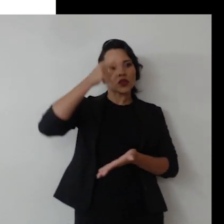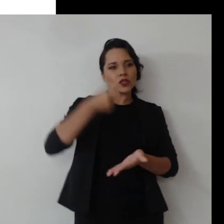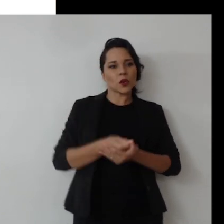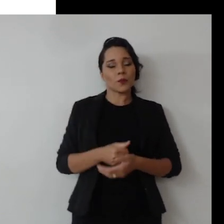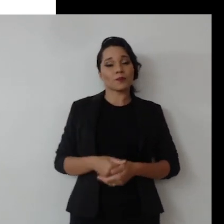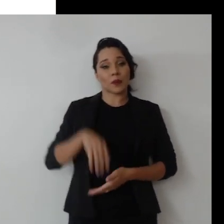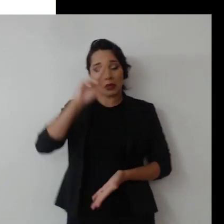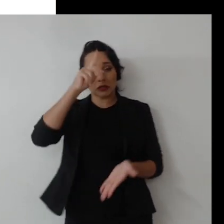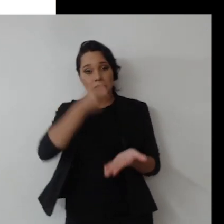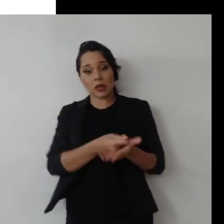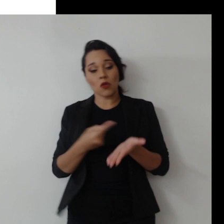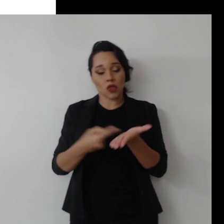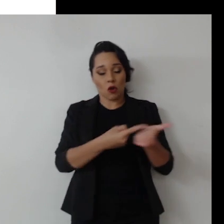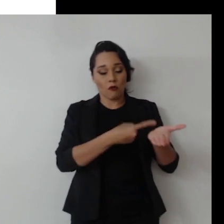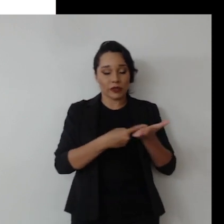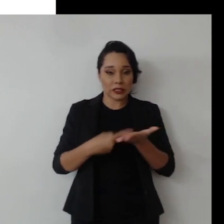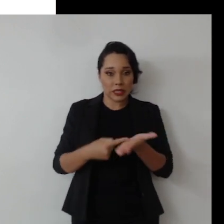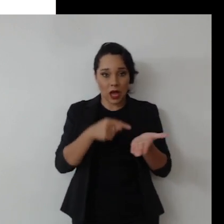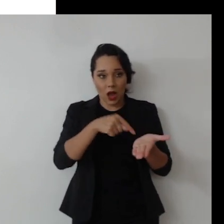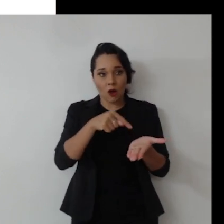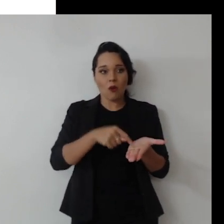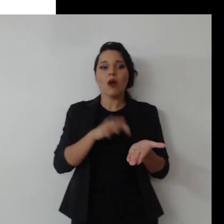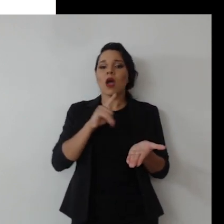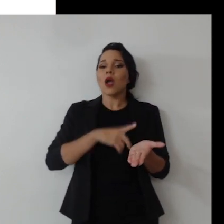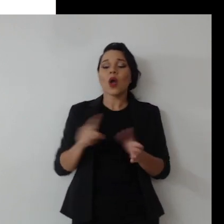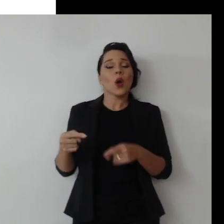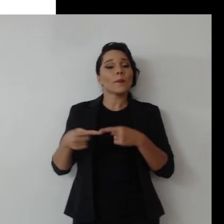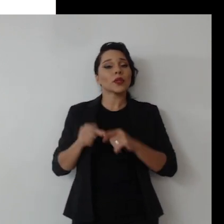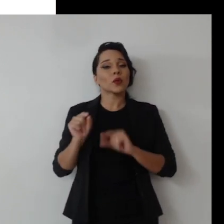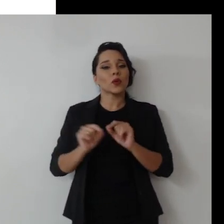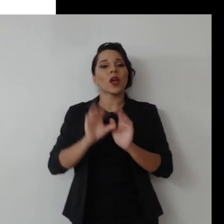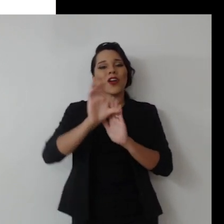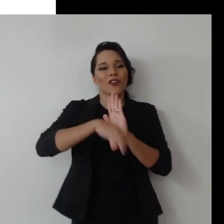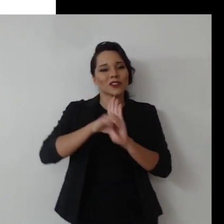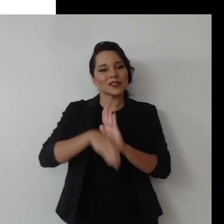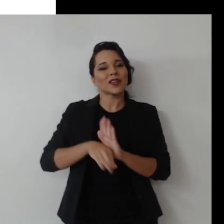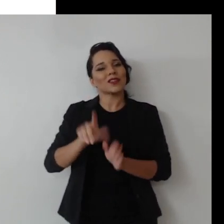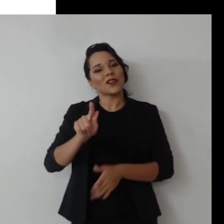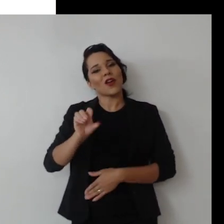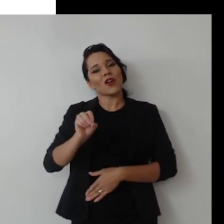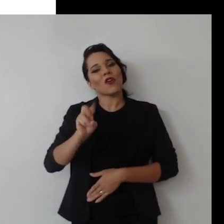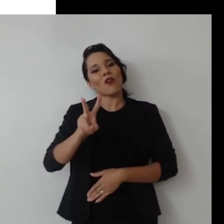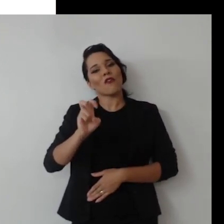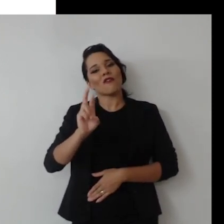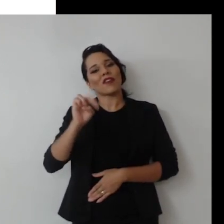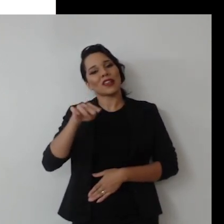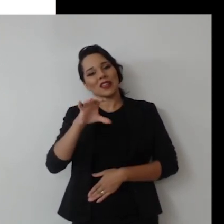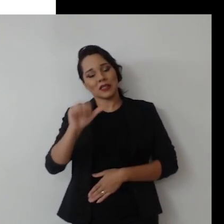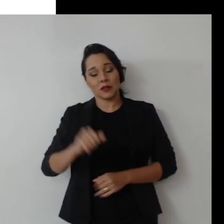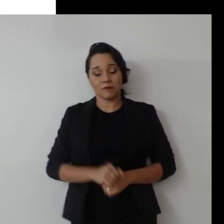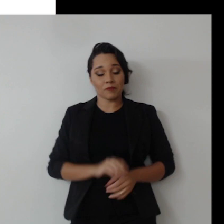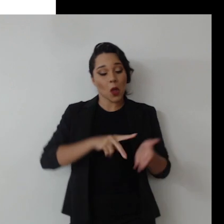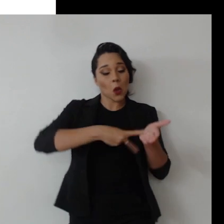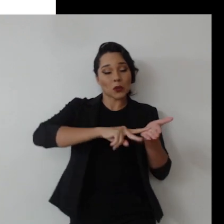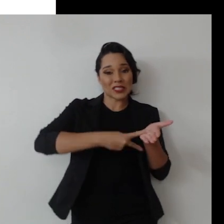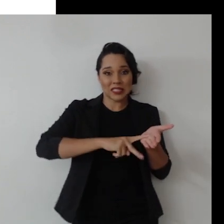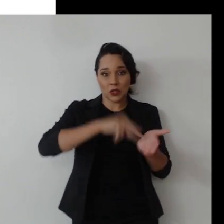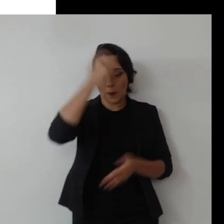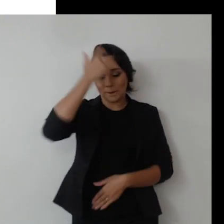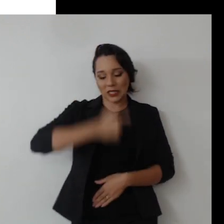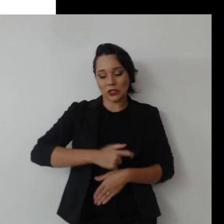As decisões da convenção e a convenção, ela está relacionada ao conceito de governança. E o síndico,